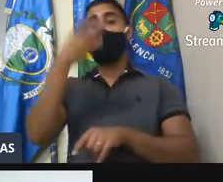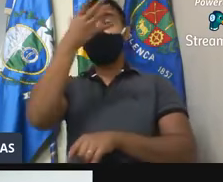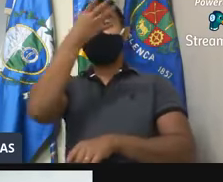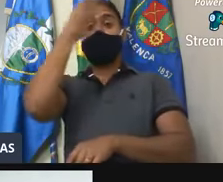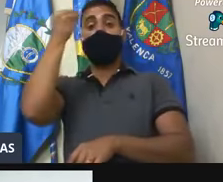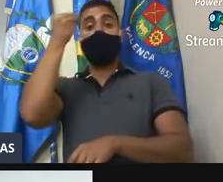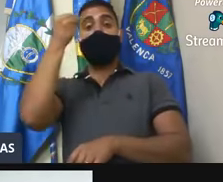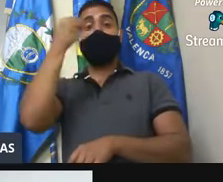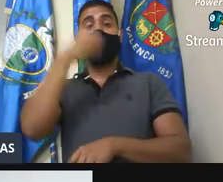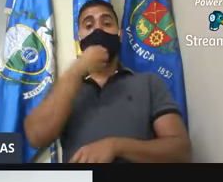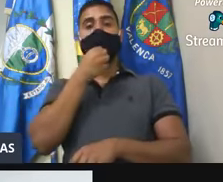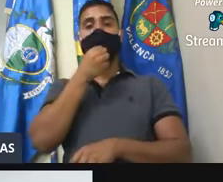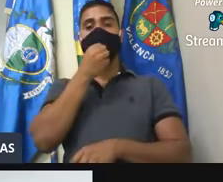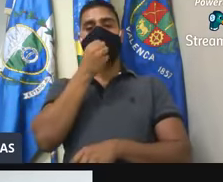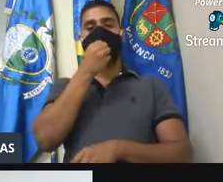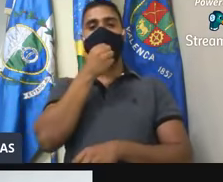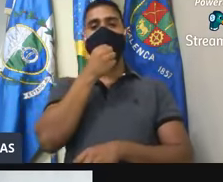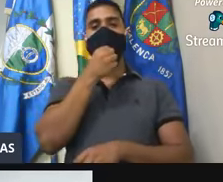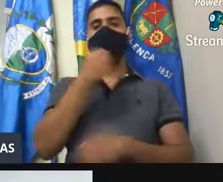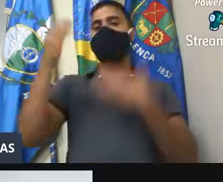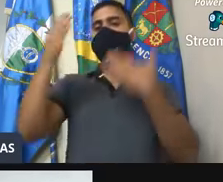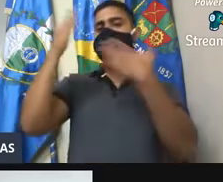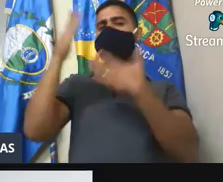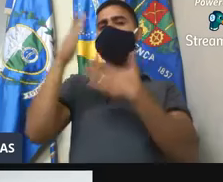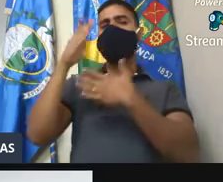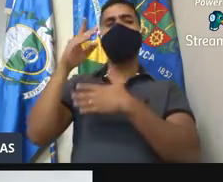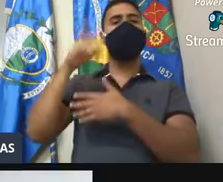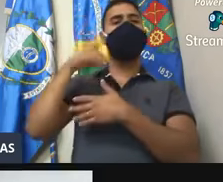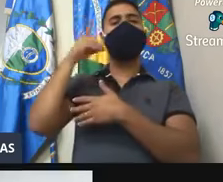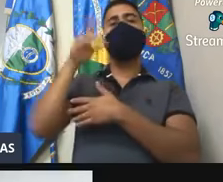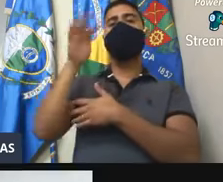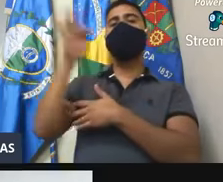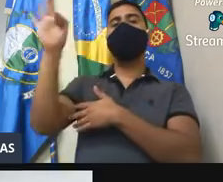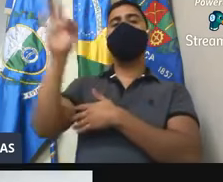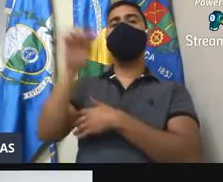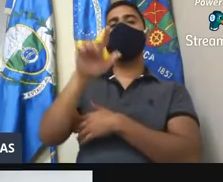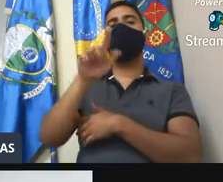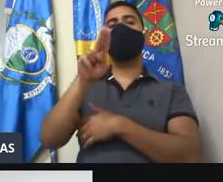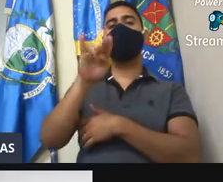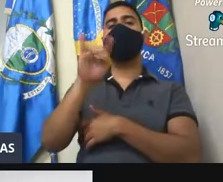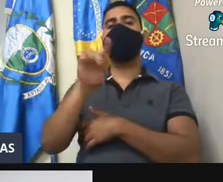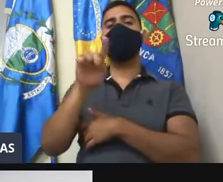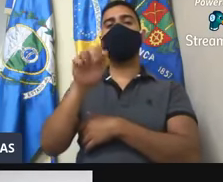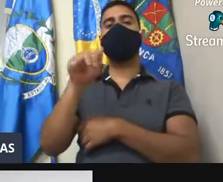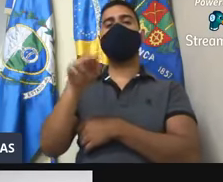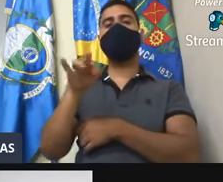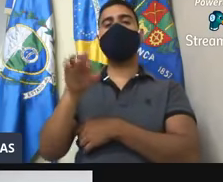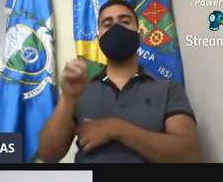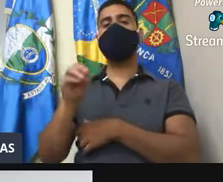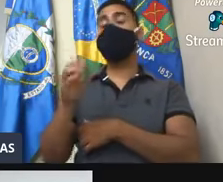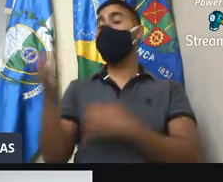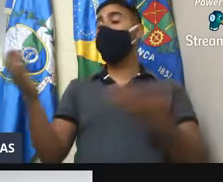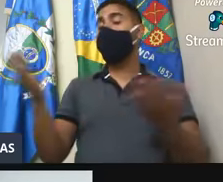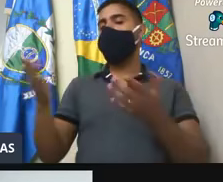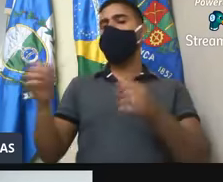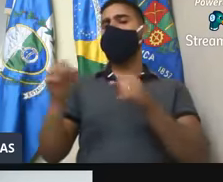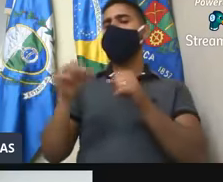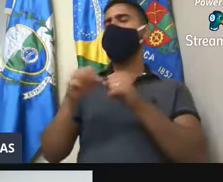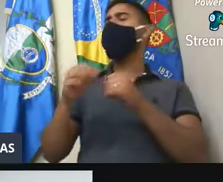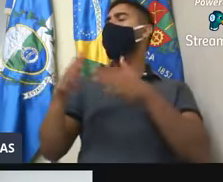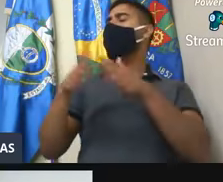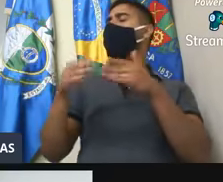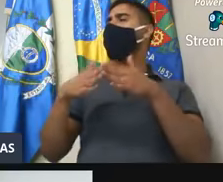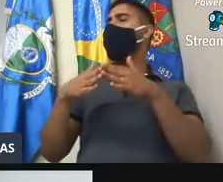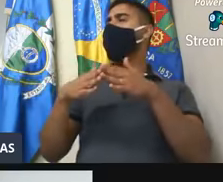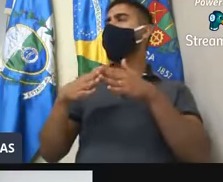de agradecer ao deputado federal Luiz Antônio, que hoje, atendendo um requerimento